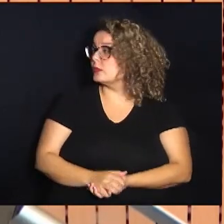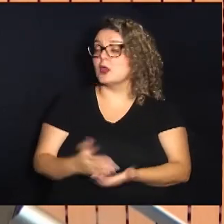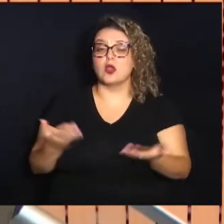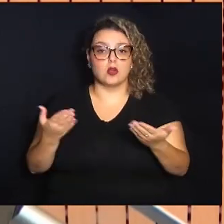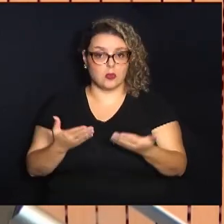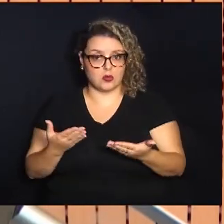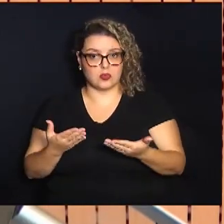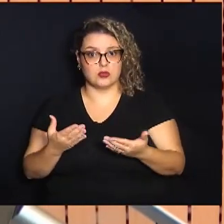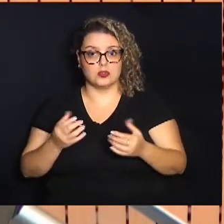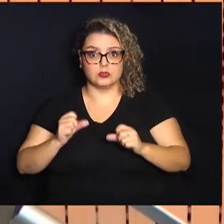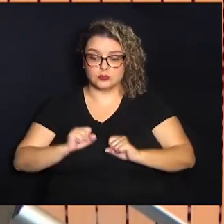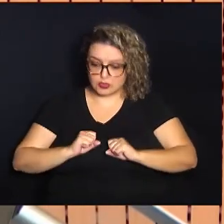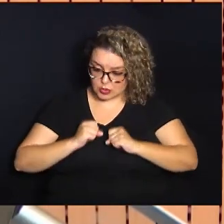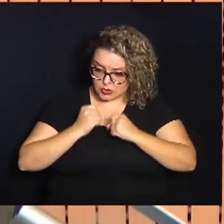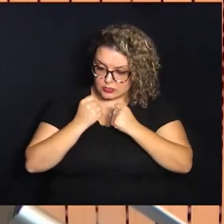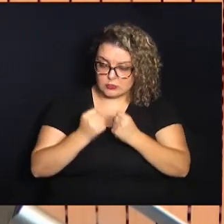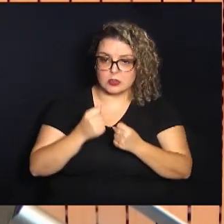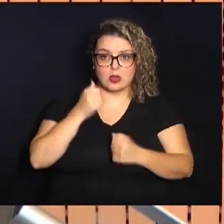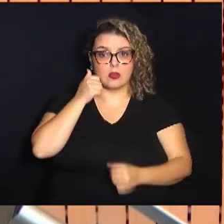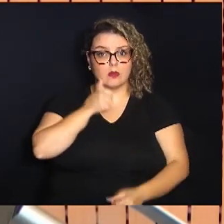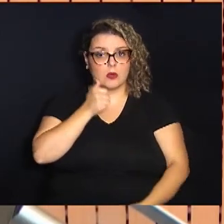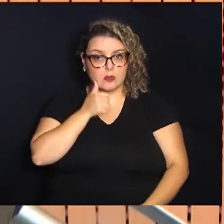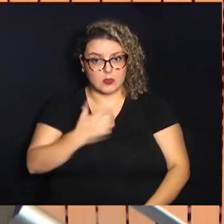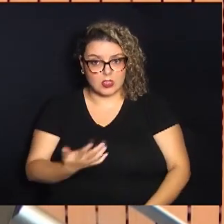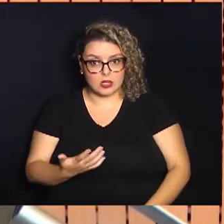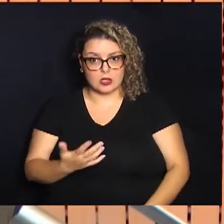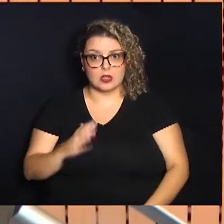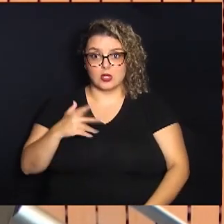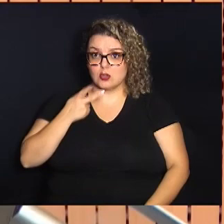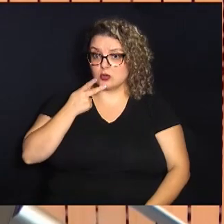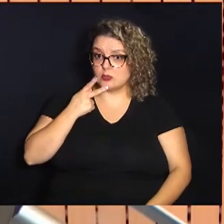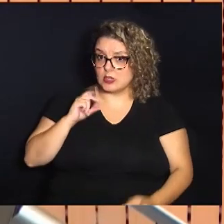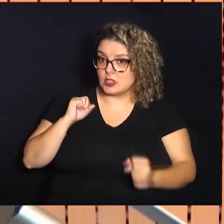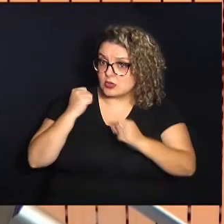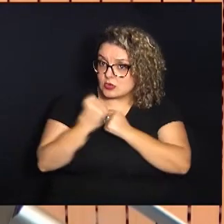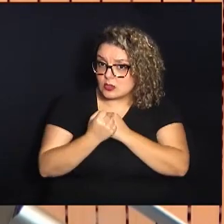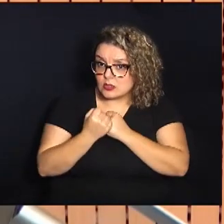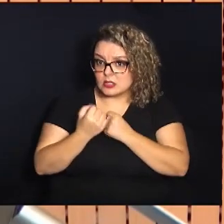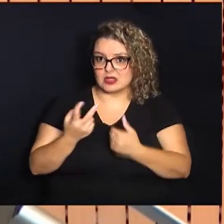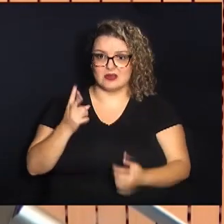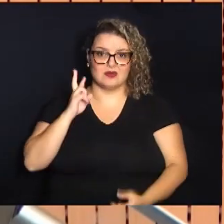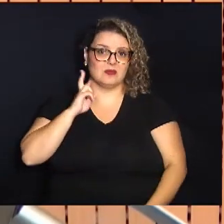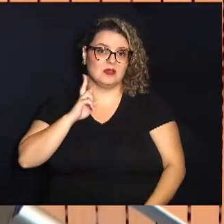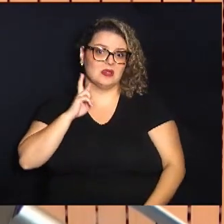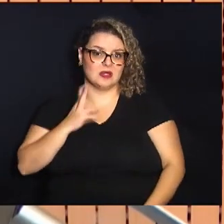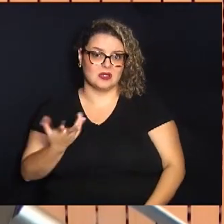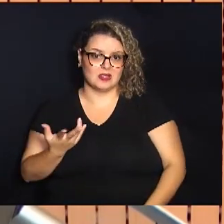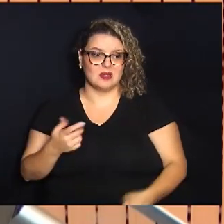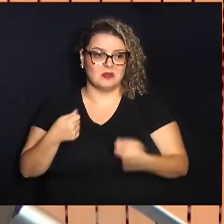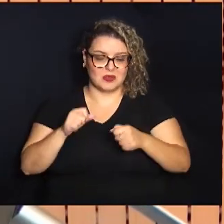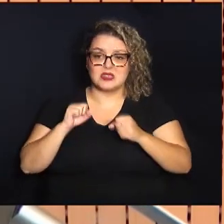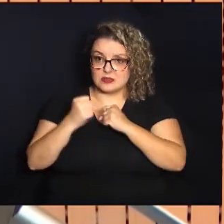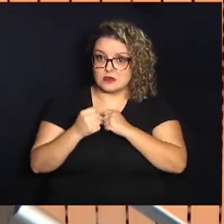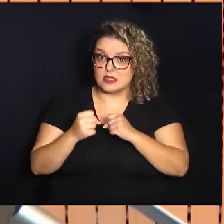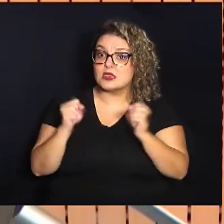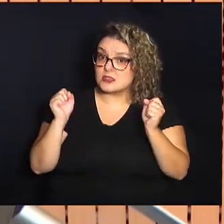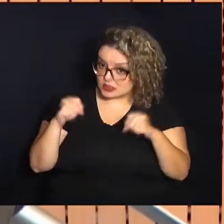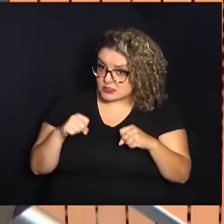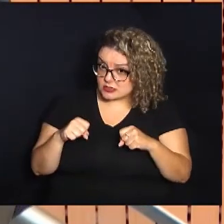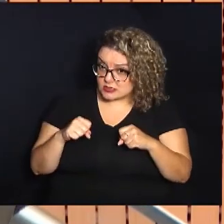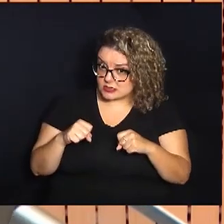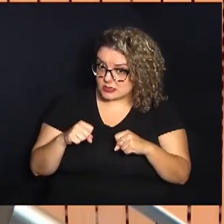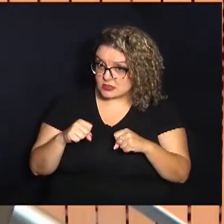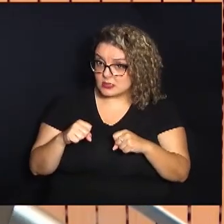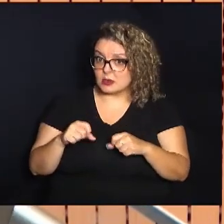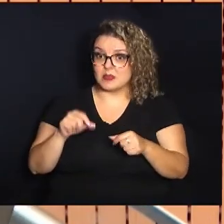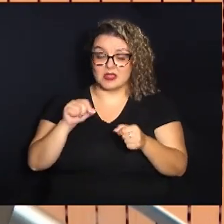defender uma mulher e quando eu falo defender uma vítima a vítima precisa de defesa é só para você